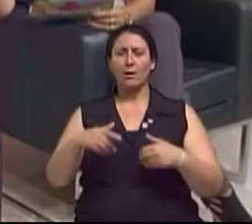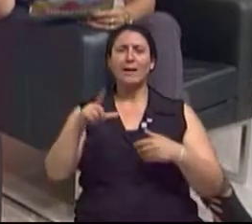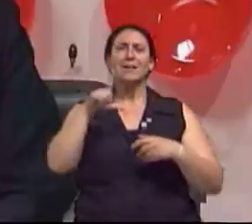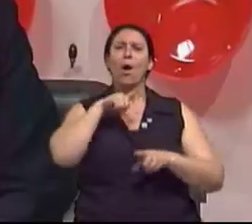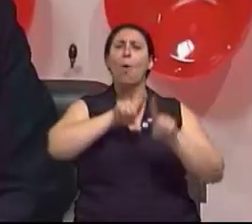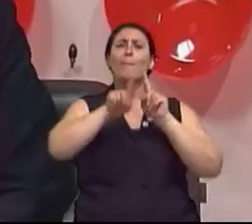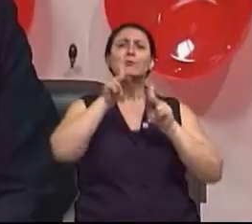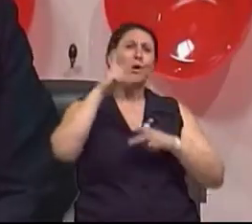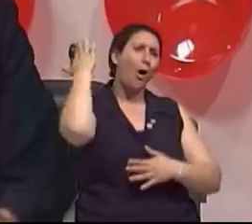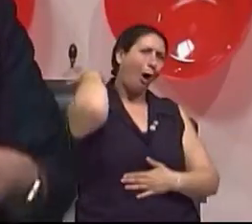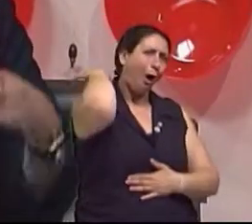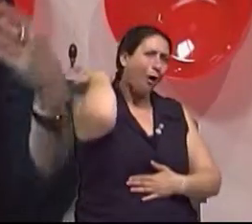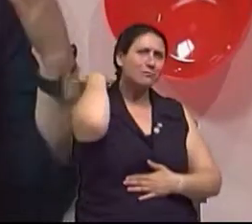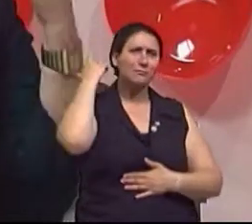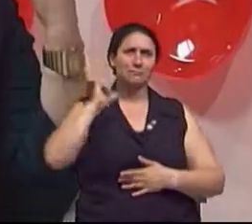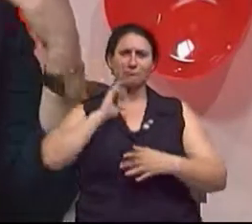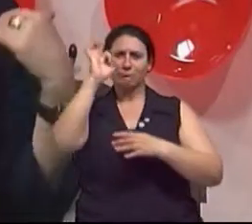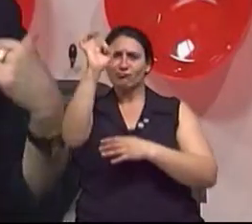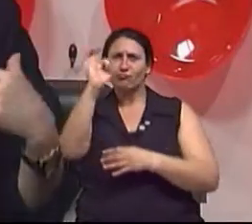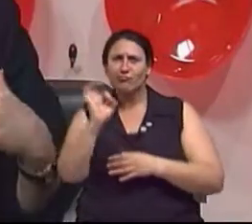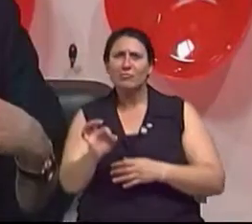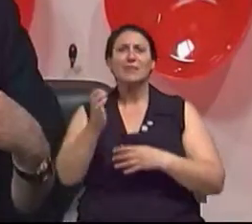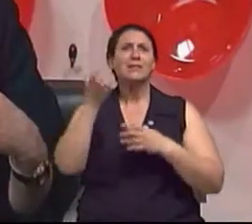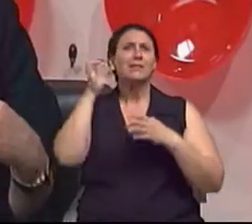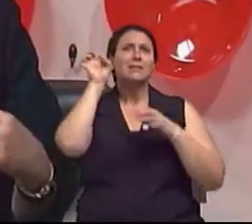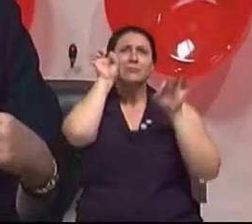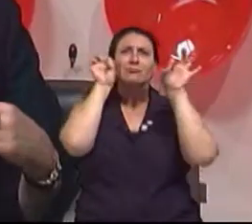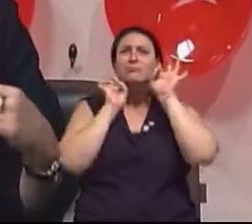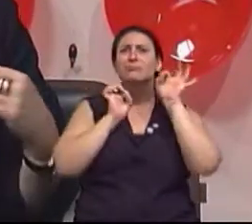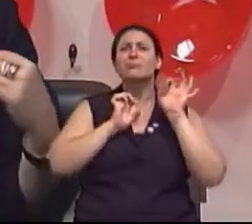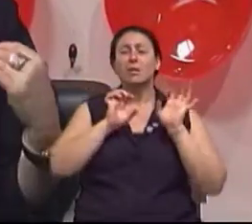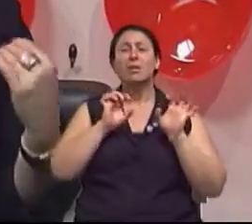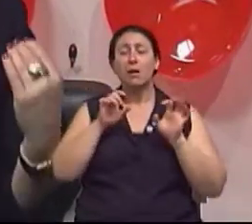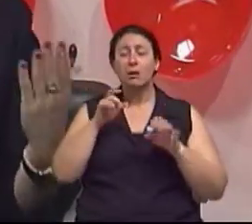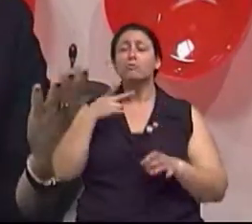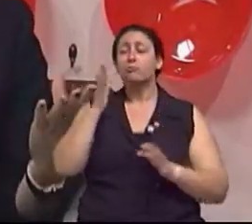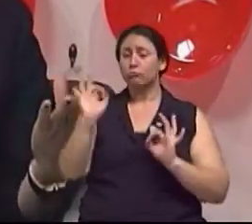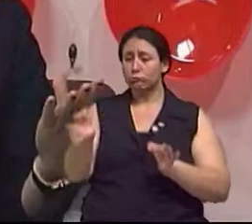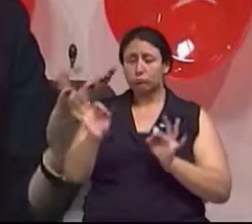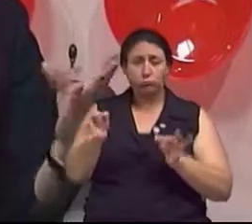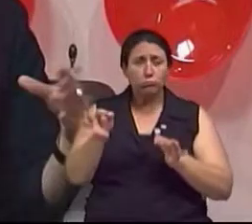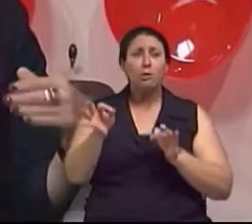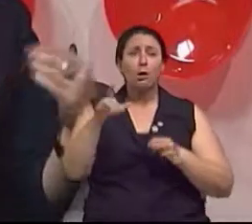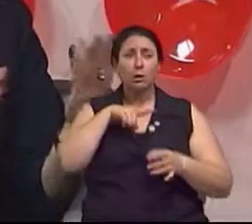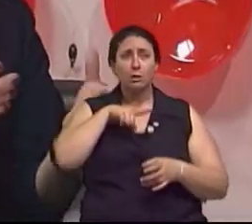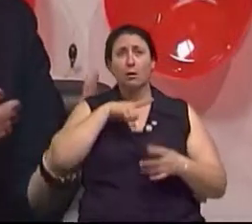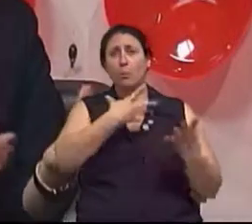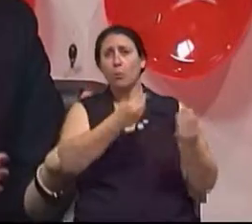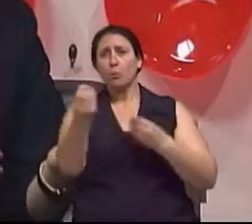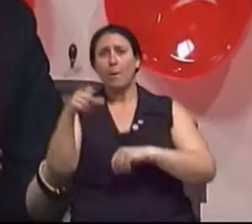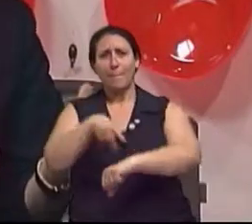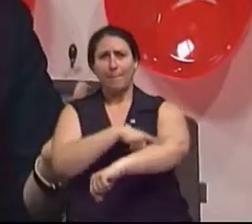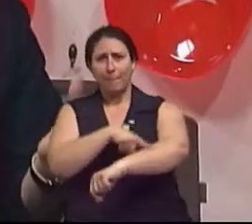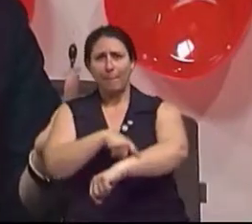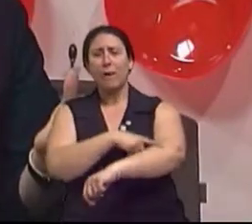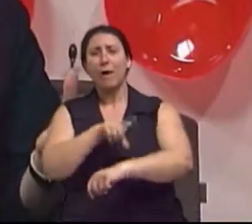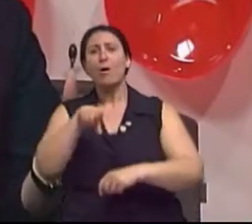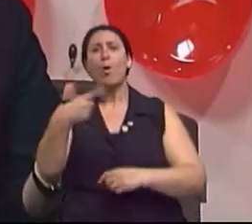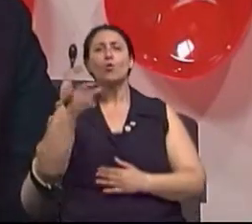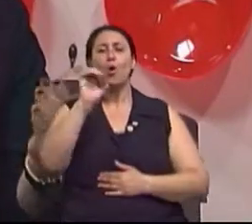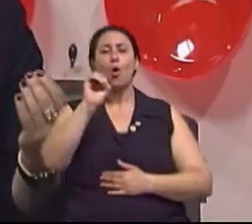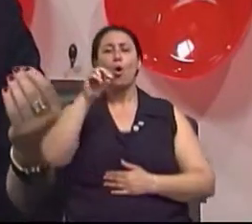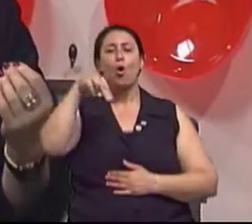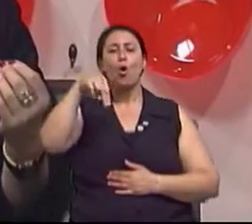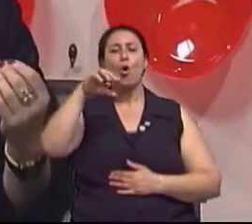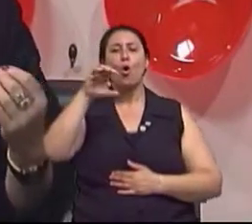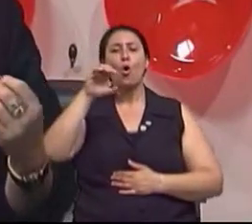dermatológico inclui... O corpo inteiro. toda a pele e também a cirurgia oncológica. Ah,